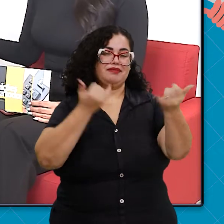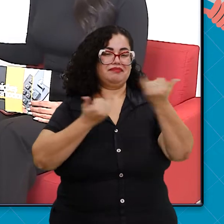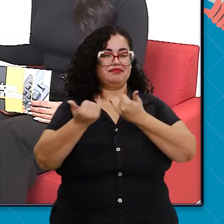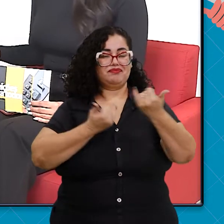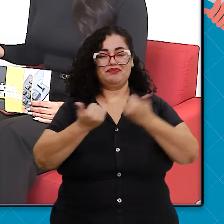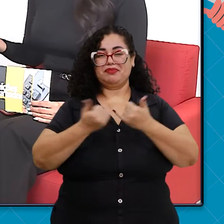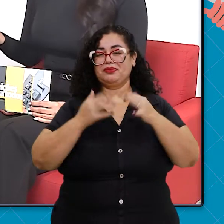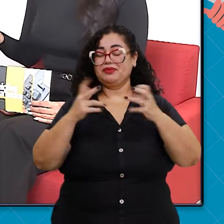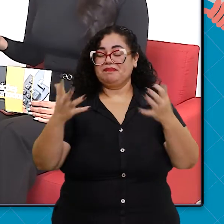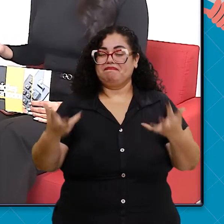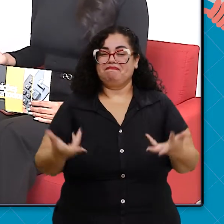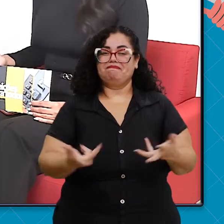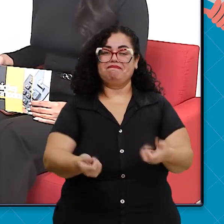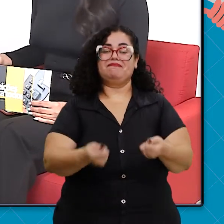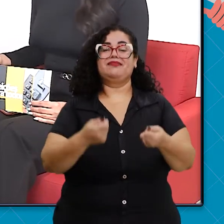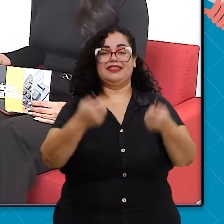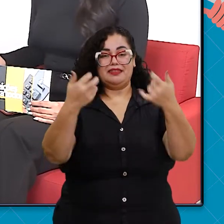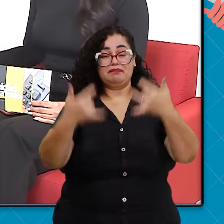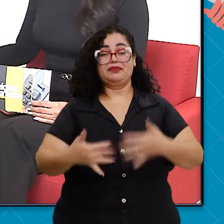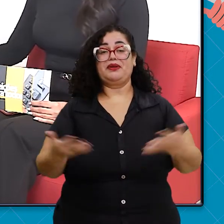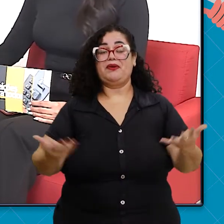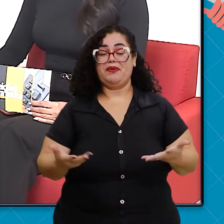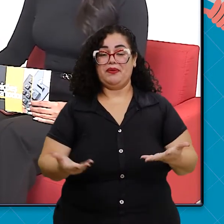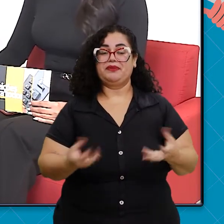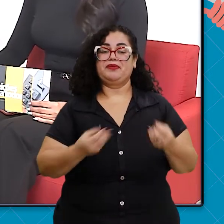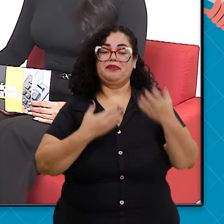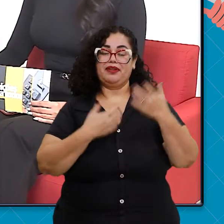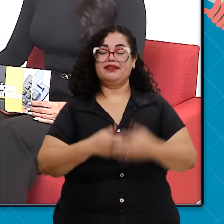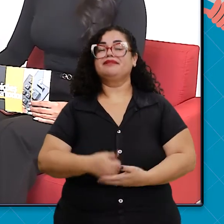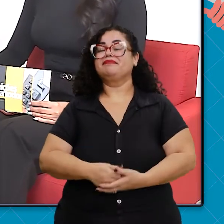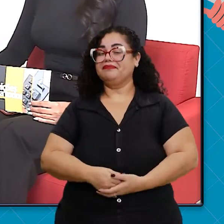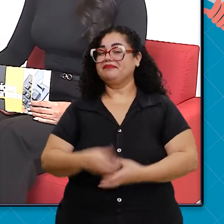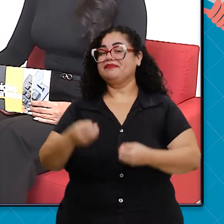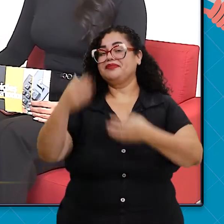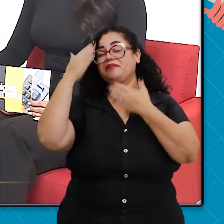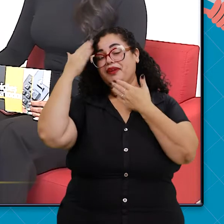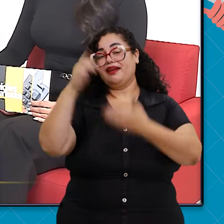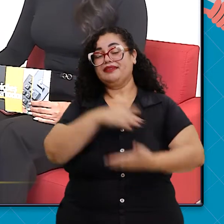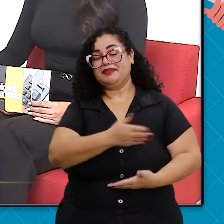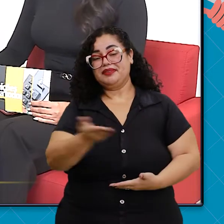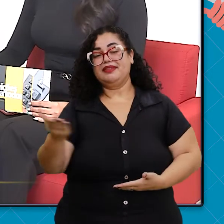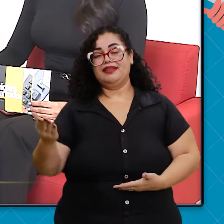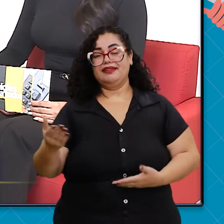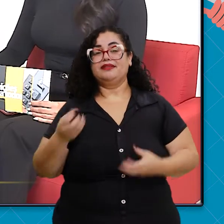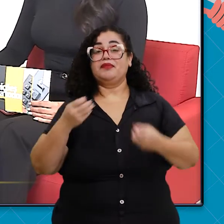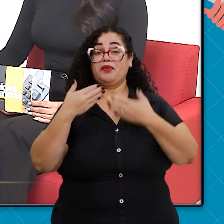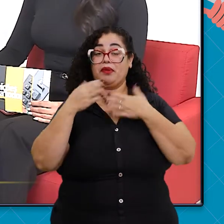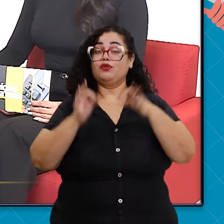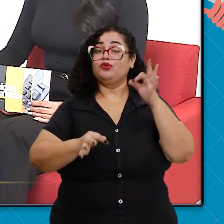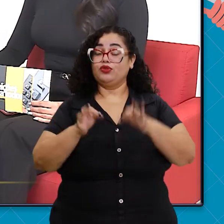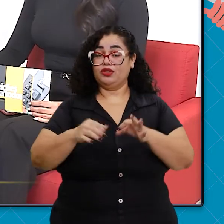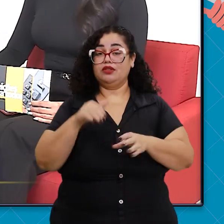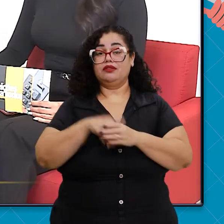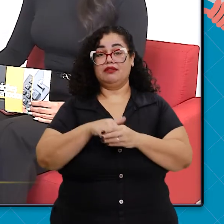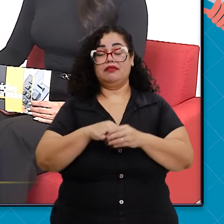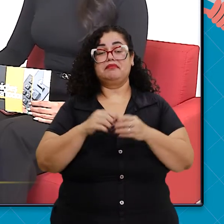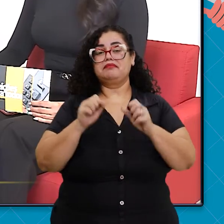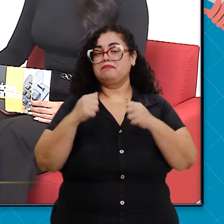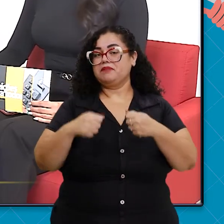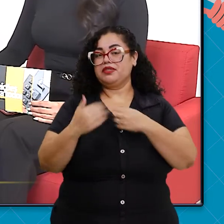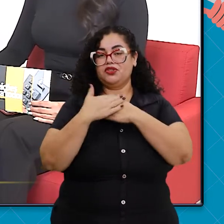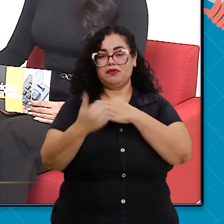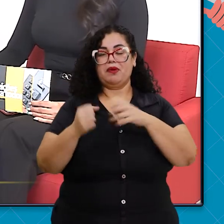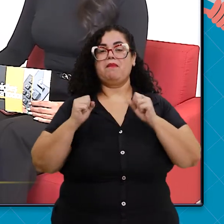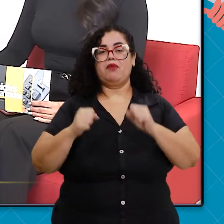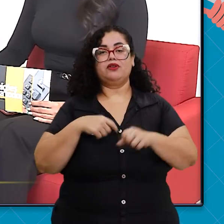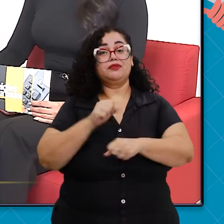informações preciosas que você trouxe aqui hoje. Muito obrigado a vocês. E a Justiça Eleitoral está à disposição. E